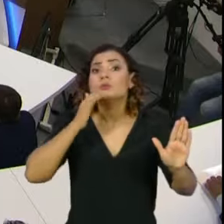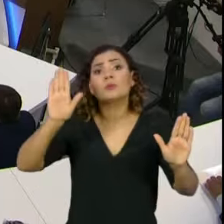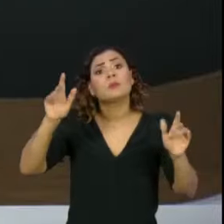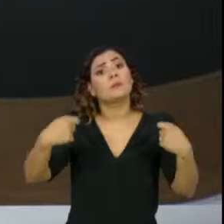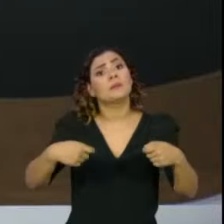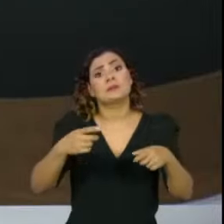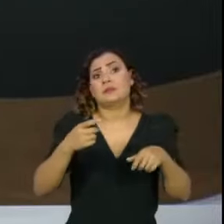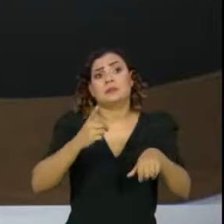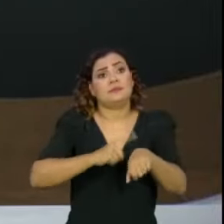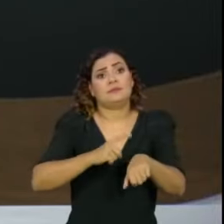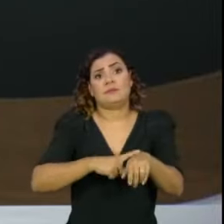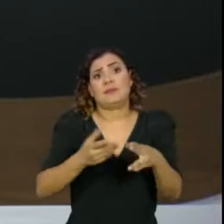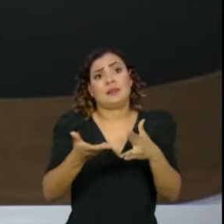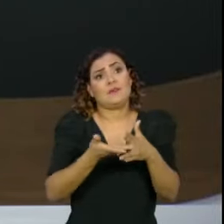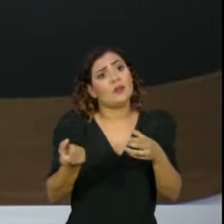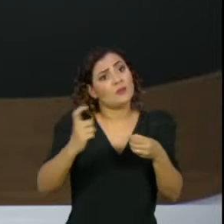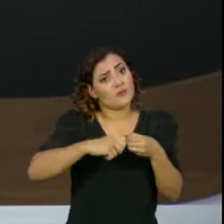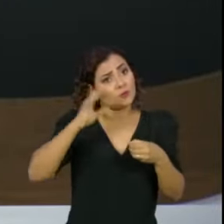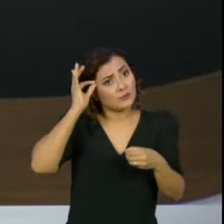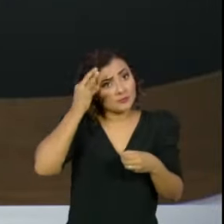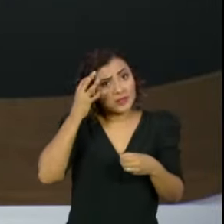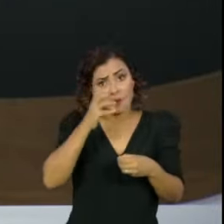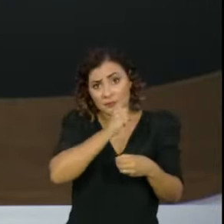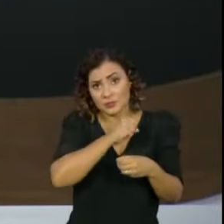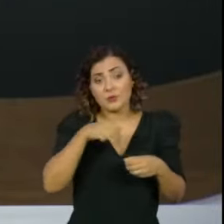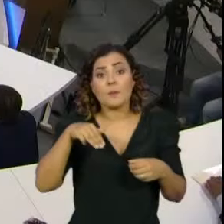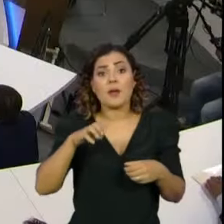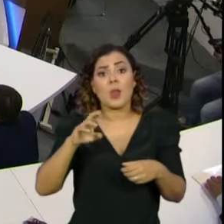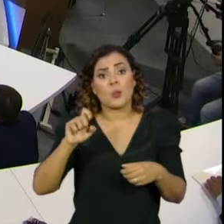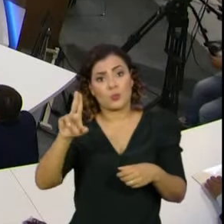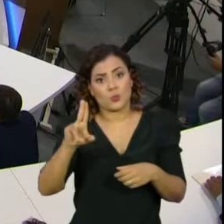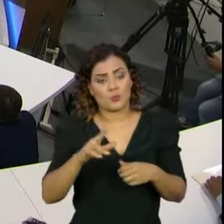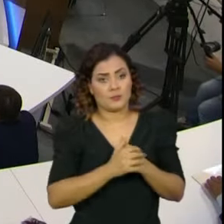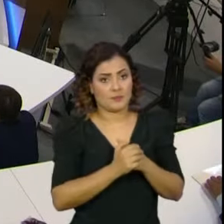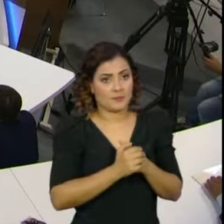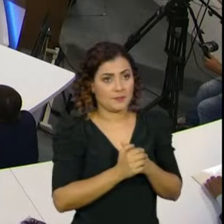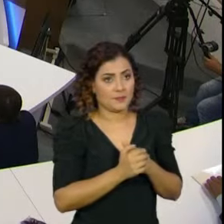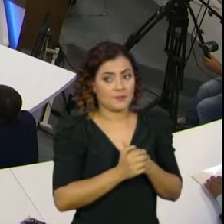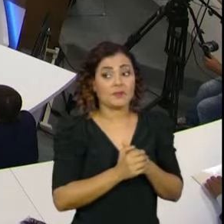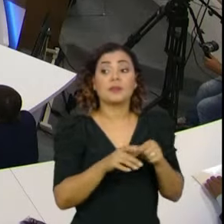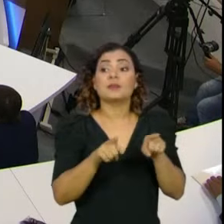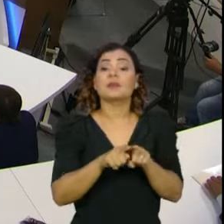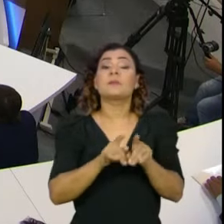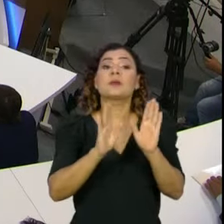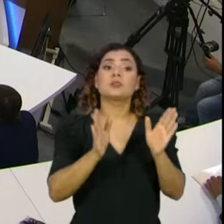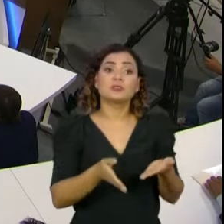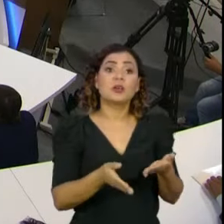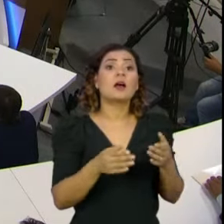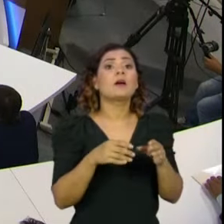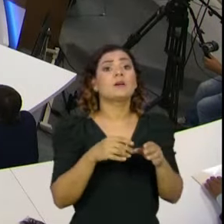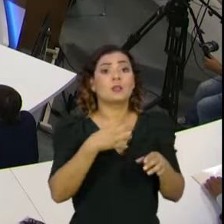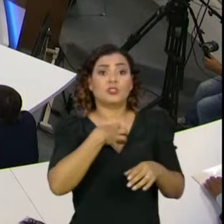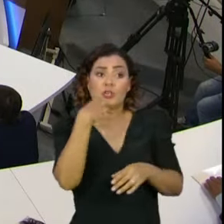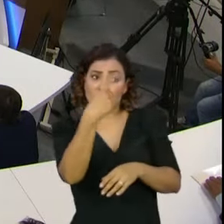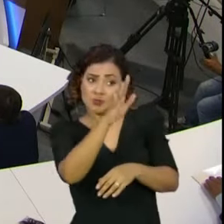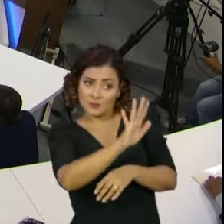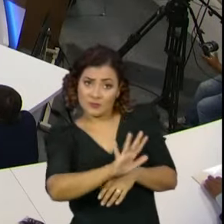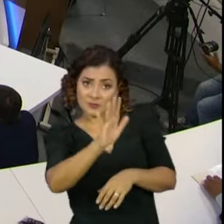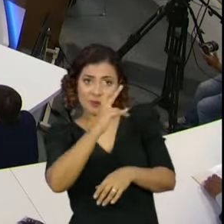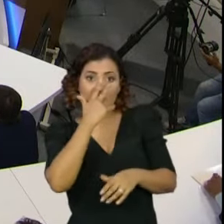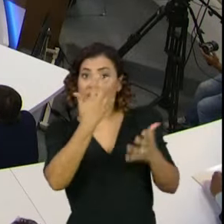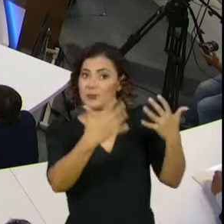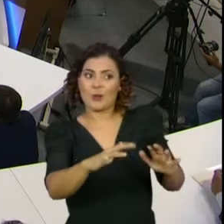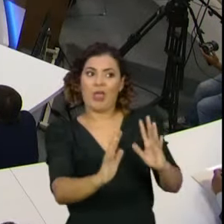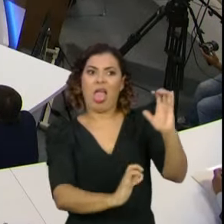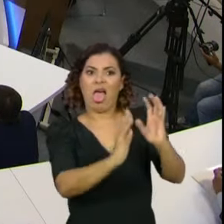Preciso fechar a roda e daqui a pouco a gente volta. Malu. Senador, boa noite. Gente, o senhor citou aí que, pelo seu estilo, o senhor não quer ver o circo